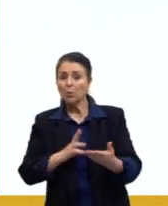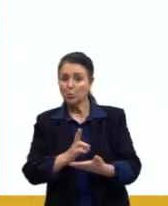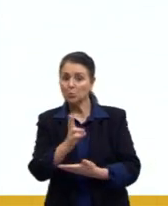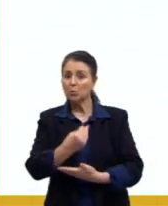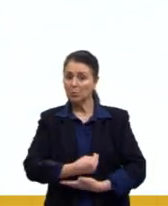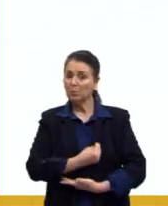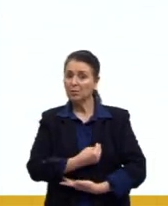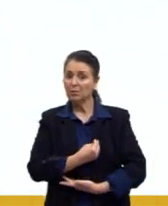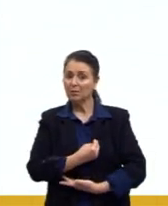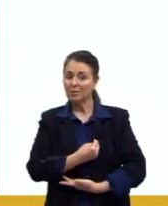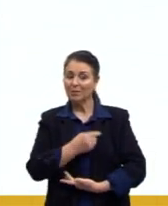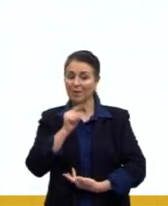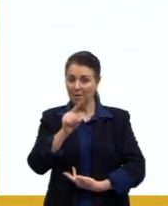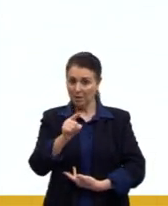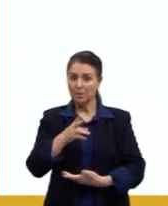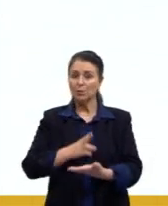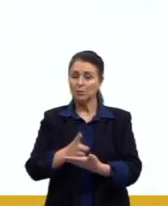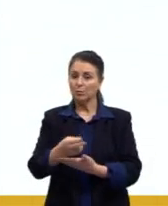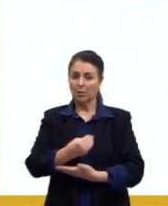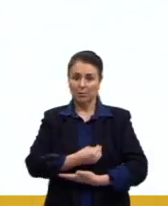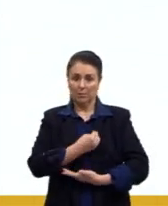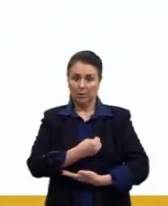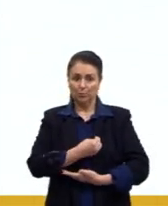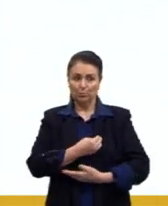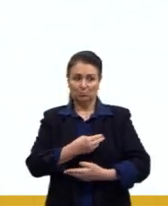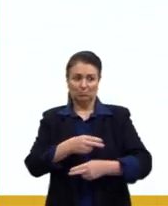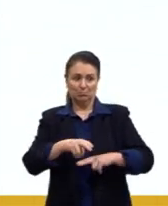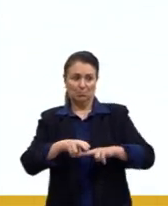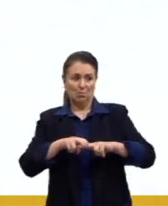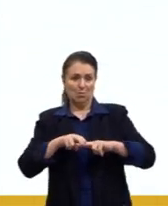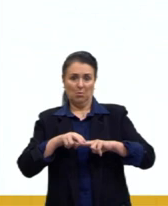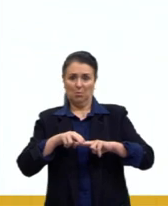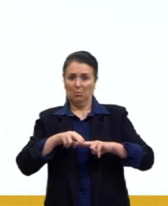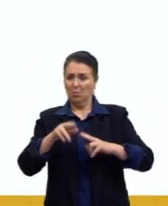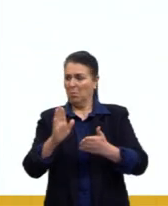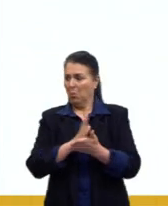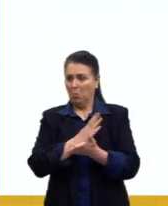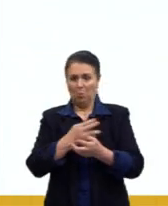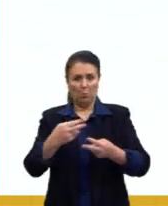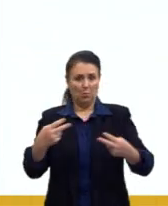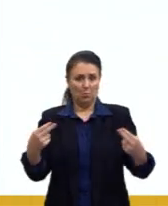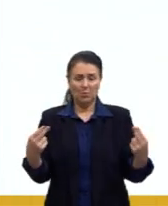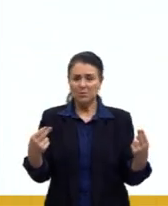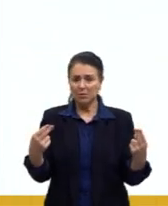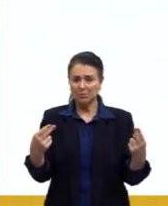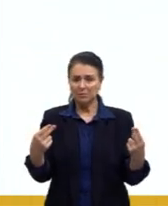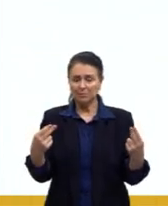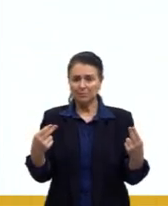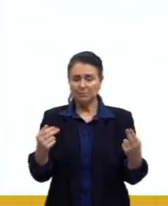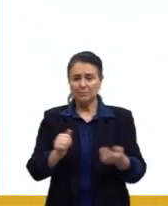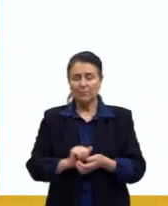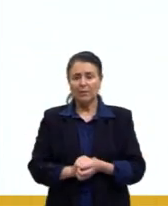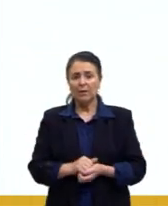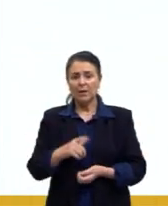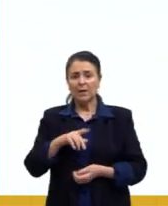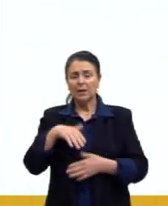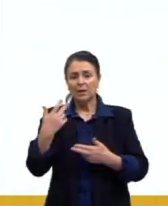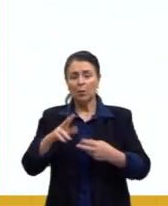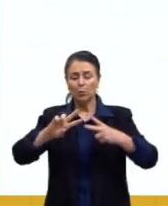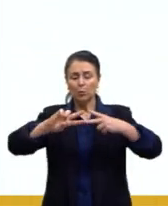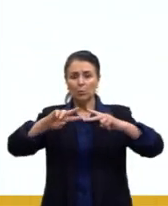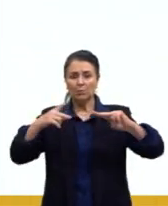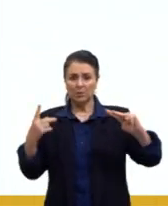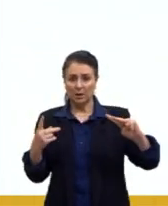sobreviveram através do acaso, né? Por ser o acaso que eles tiveram sobrevivido, então, os genes